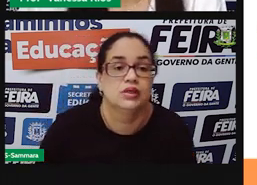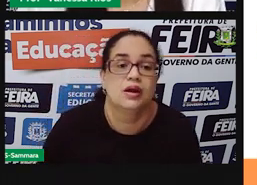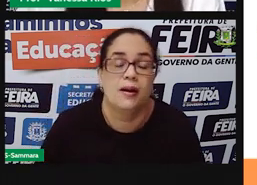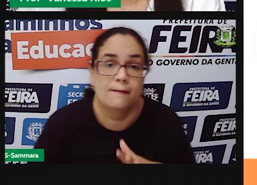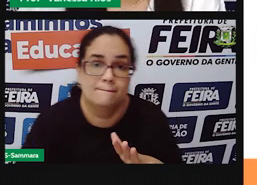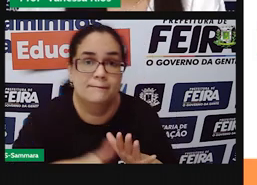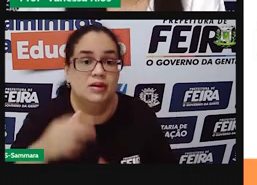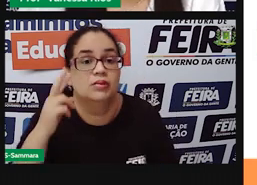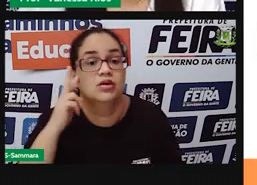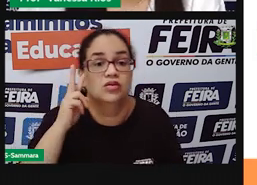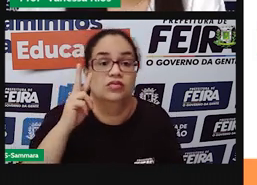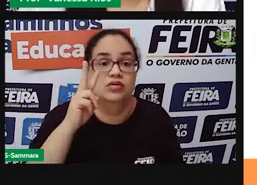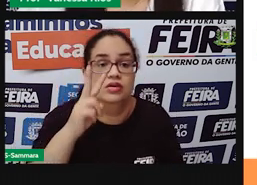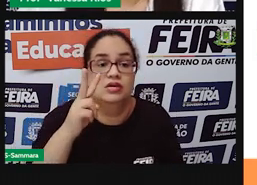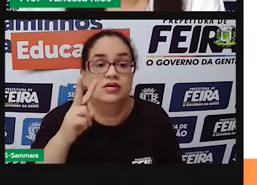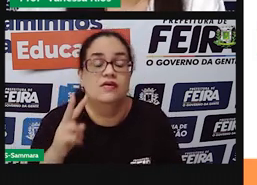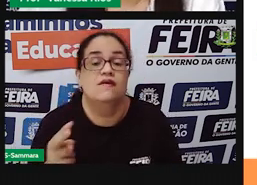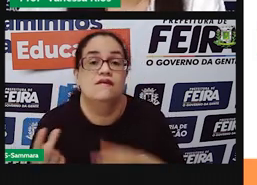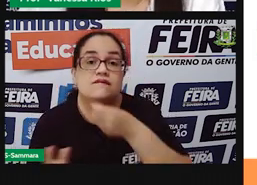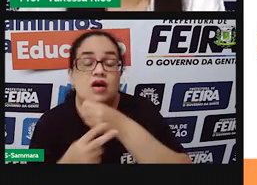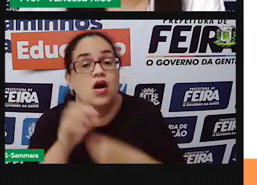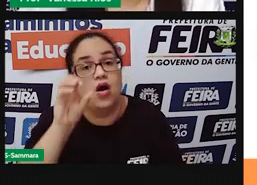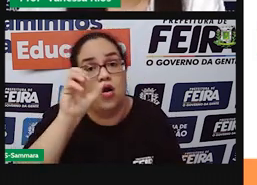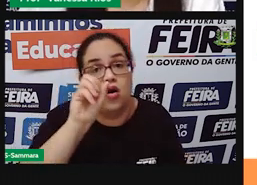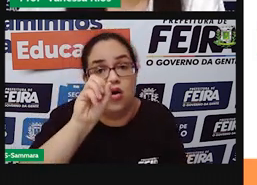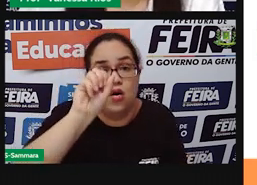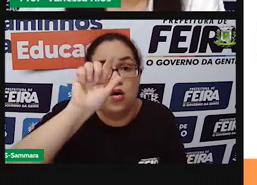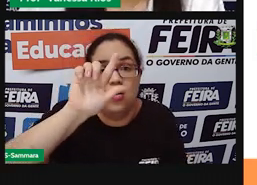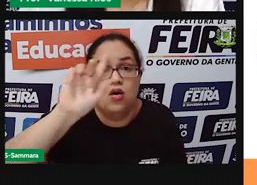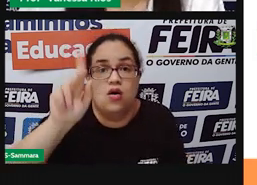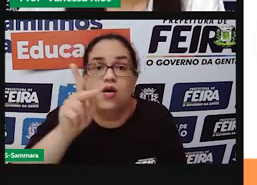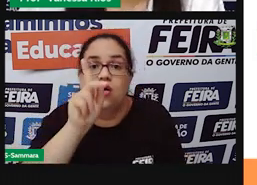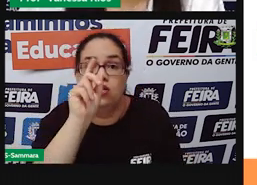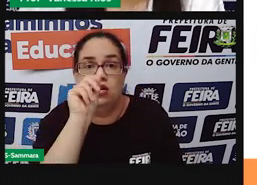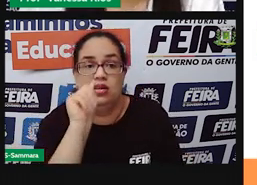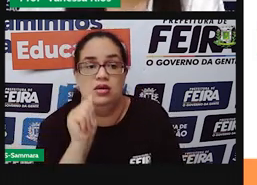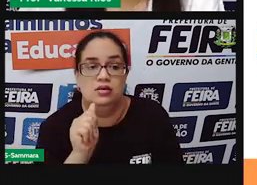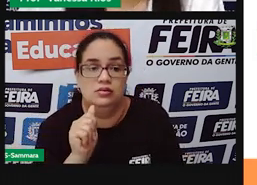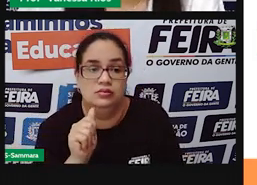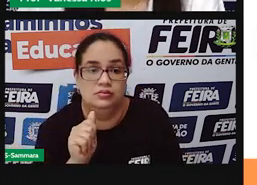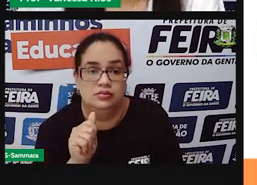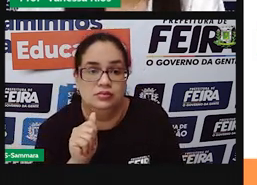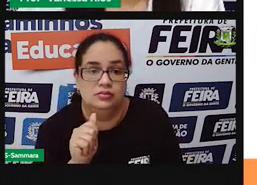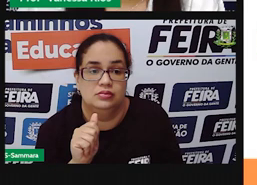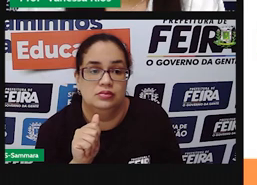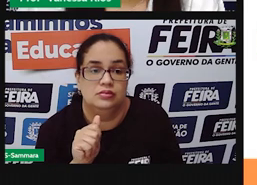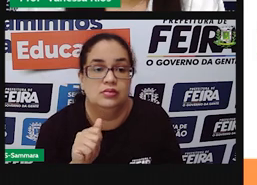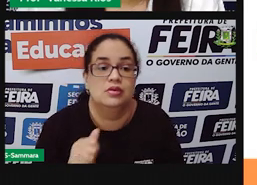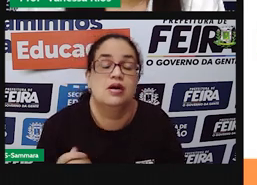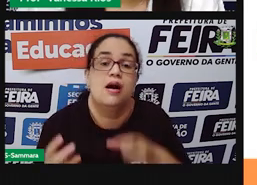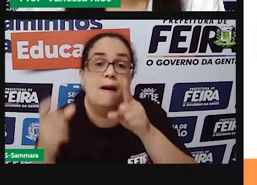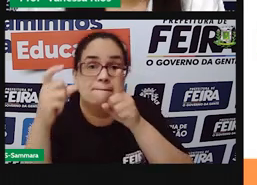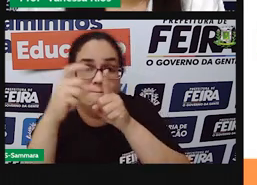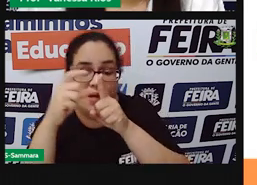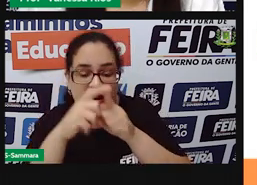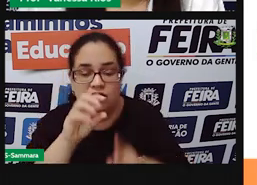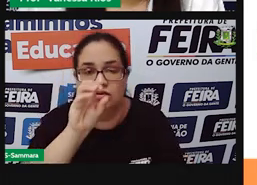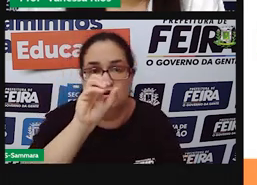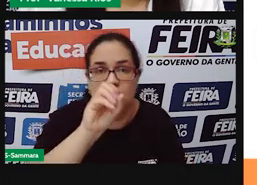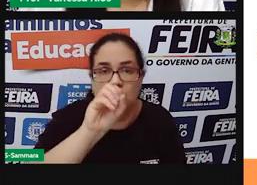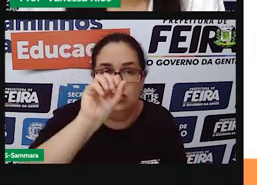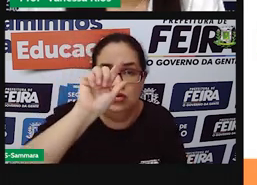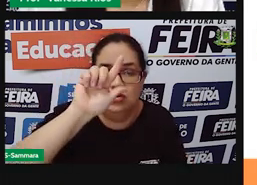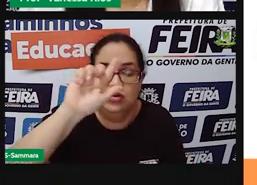primeiro que a Pró colocou na lista aqui foi olha, olha para o céu, meu amor. Então a palavra olha, o